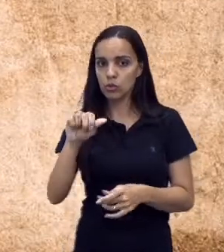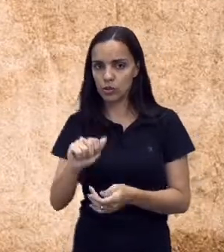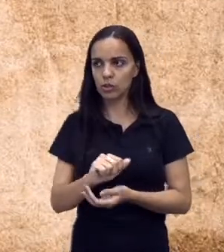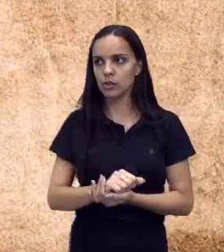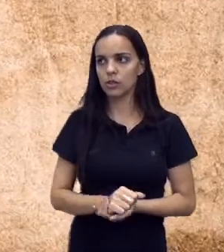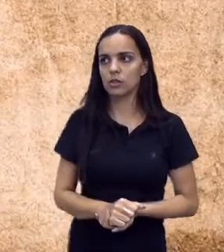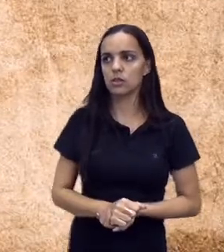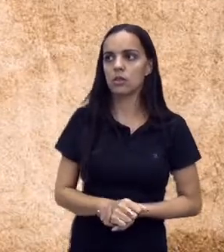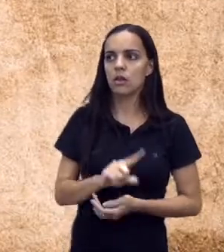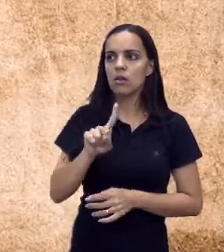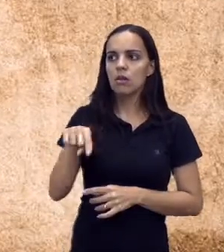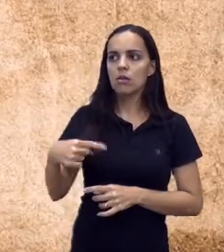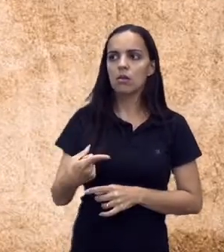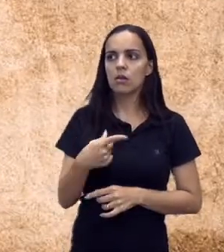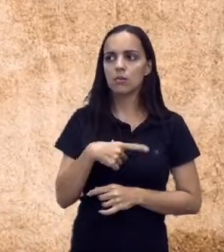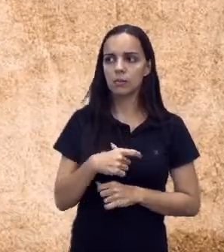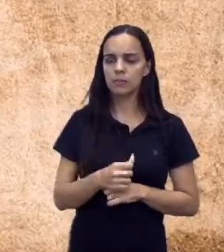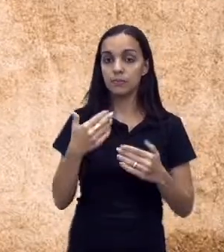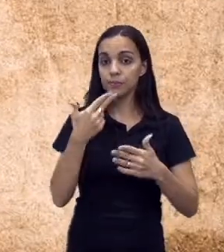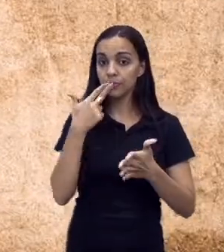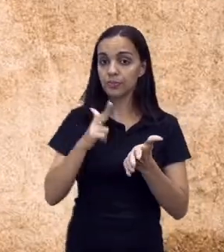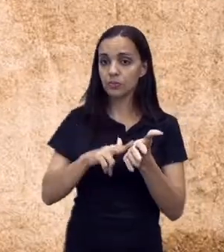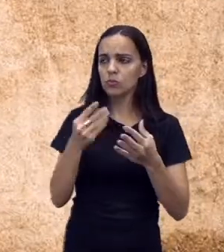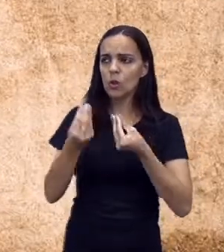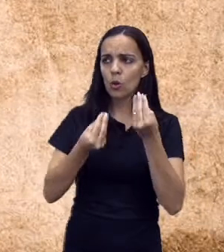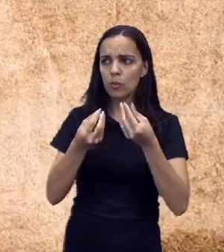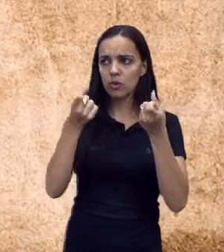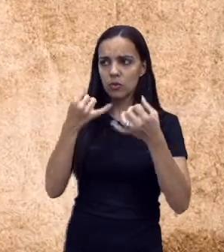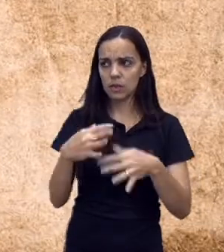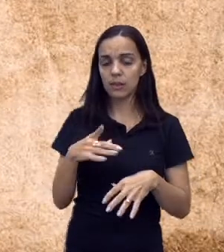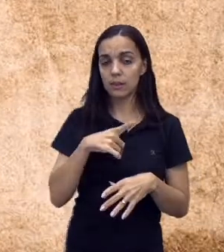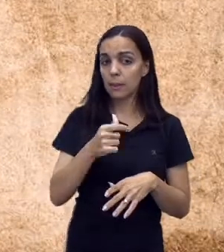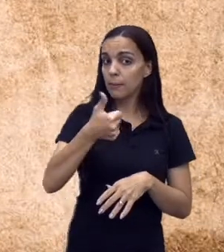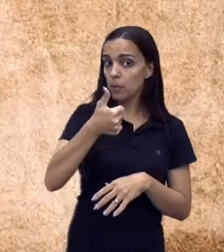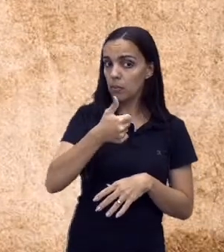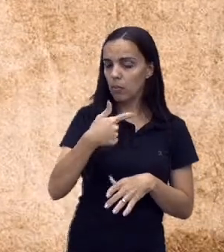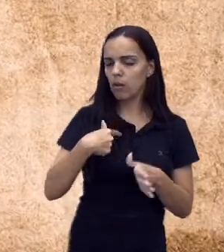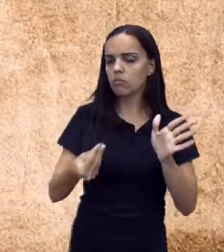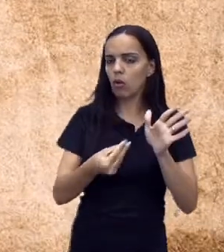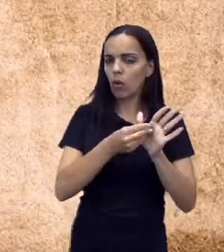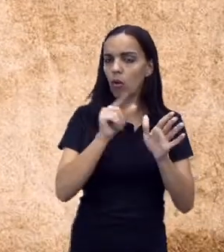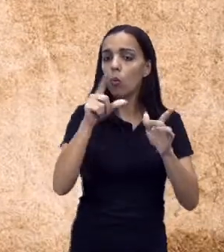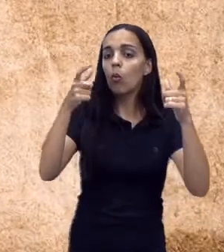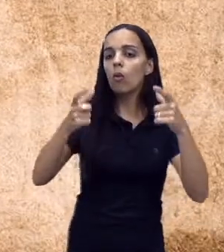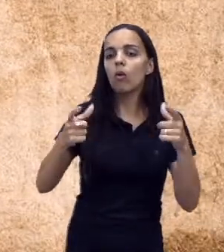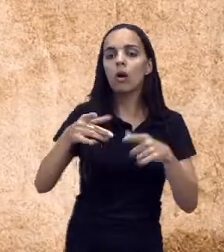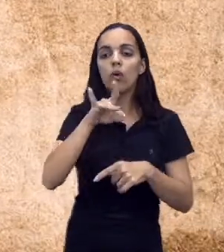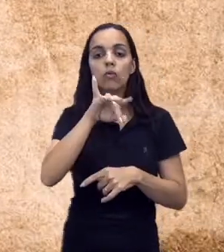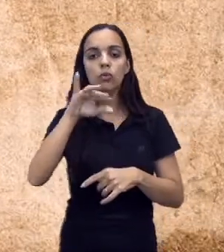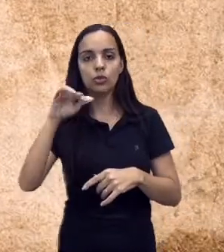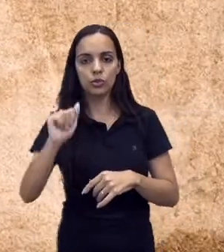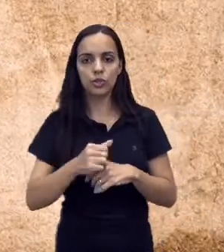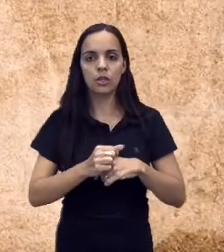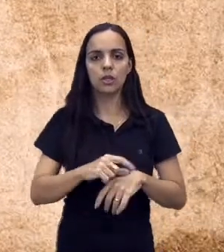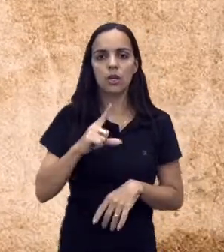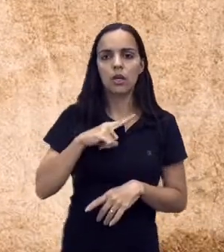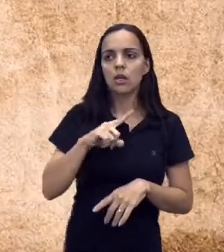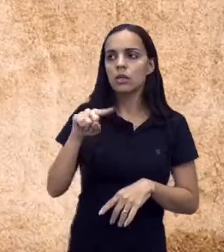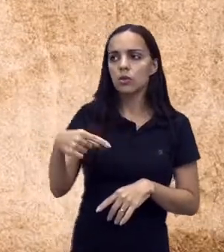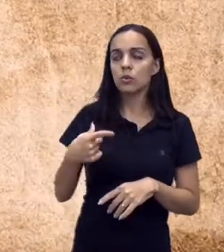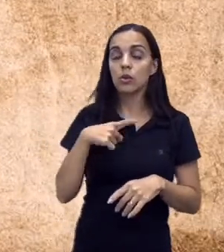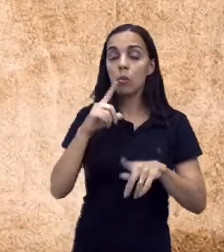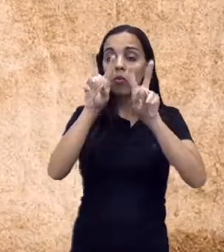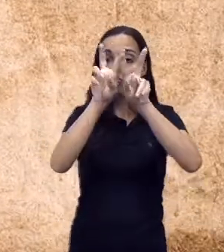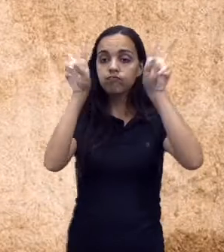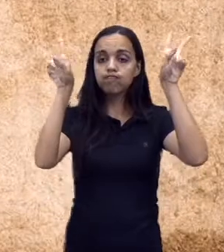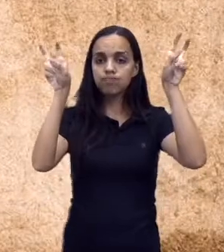mais ou menos como vocês vão escrever uma carta aberta. Vão escrever local e data, aí vocês vão saltar uma linha e vão colocar o